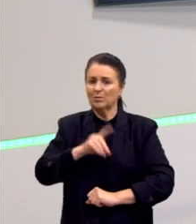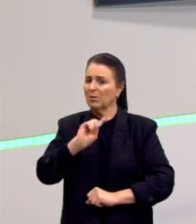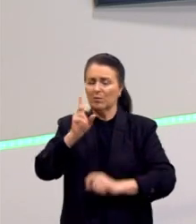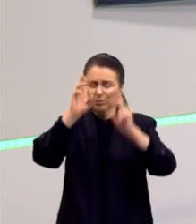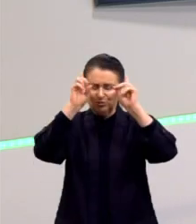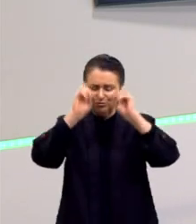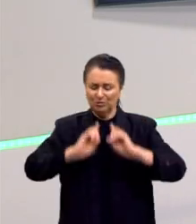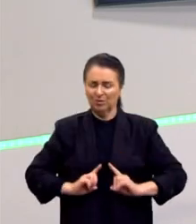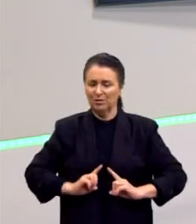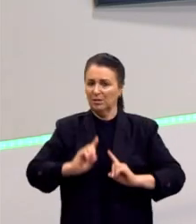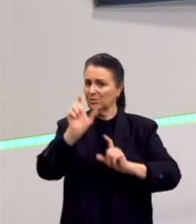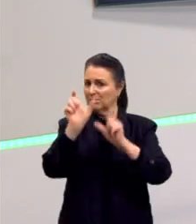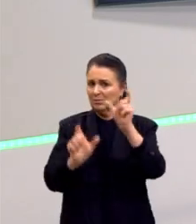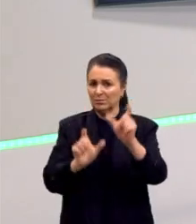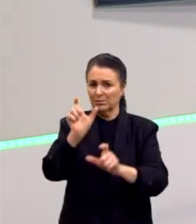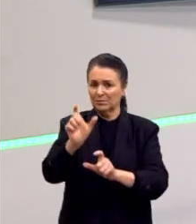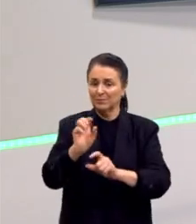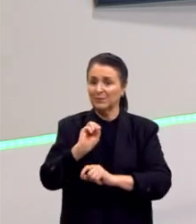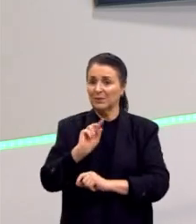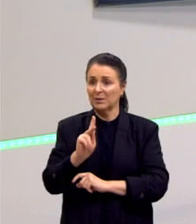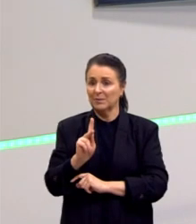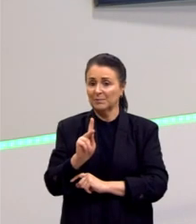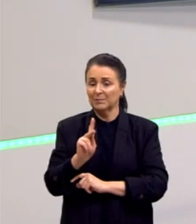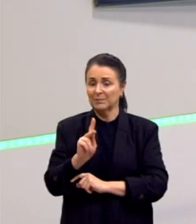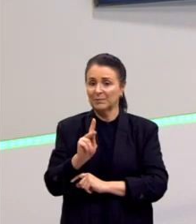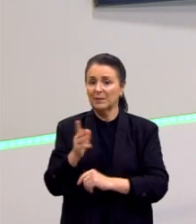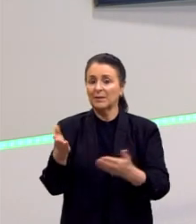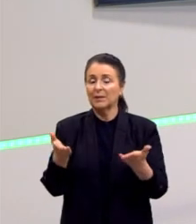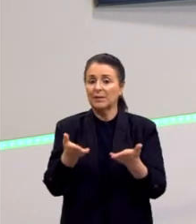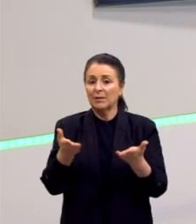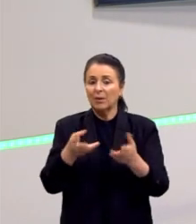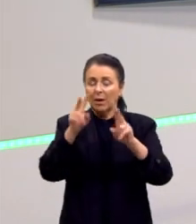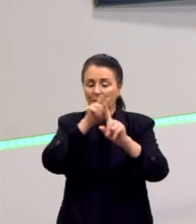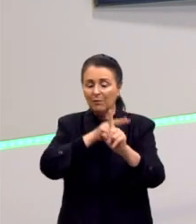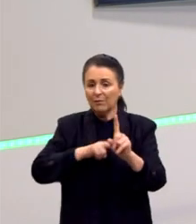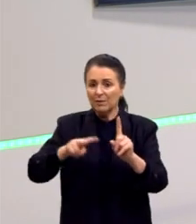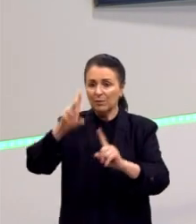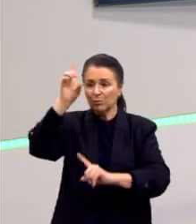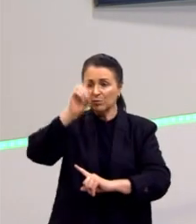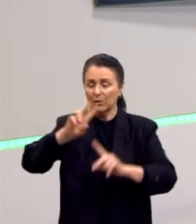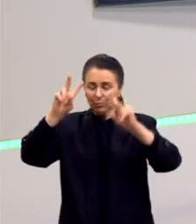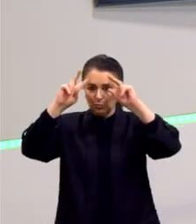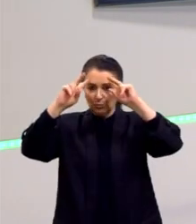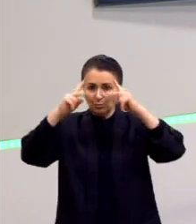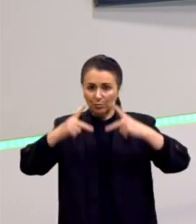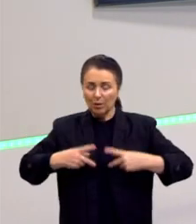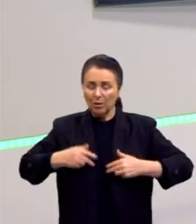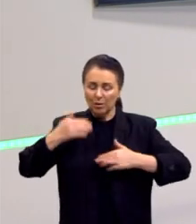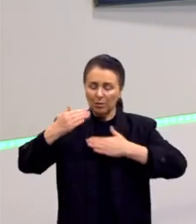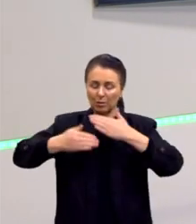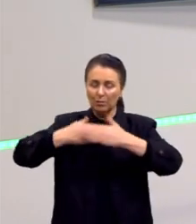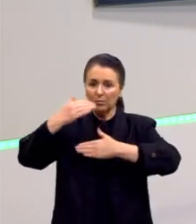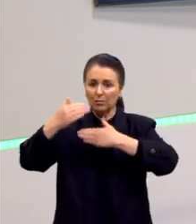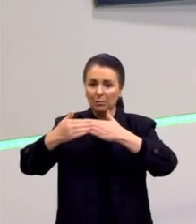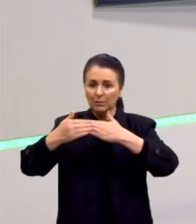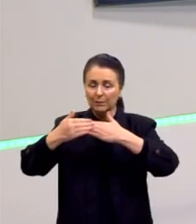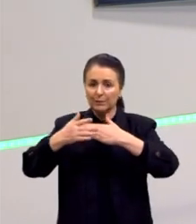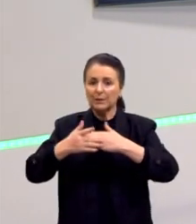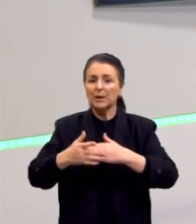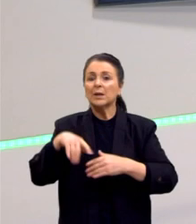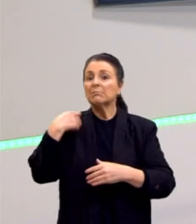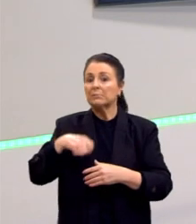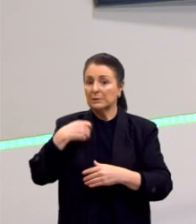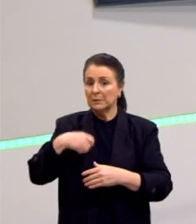para as pessoas. Ok. Damos essa visão sobre os direitos humanos, sua evolução, ainda uma